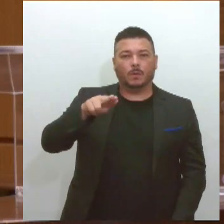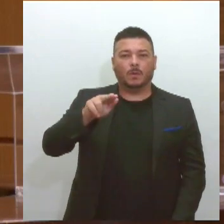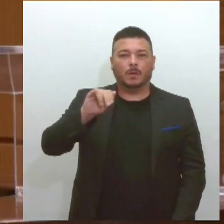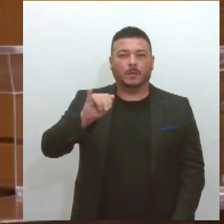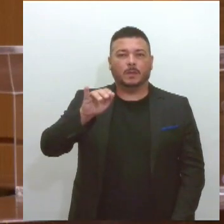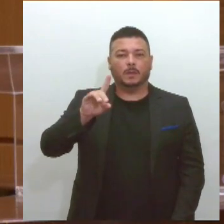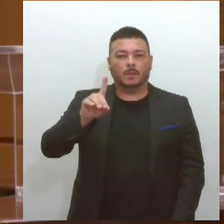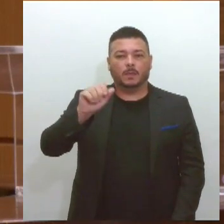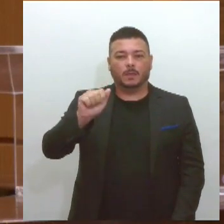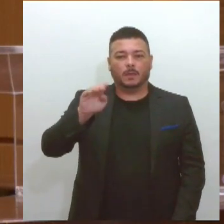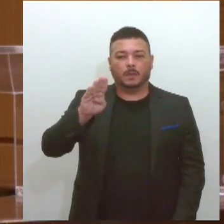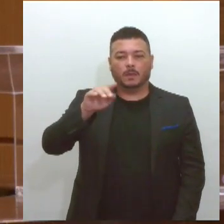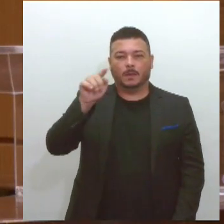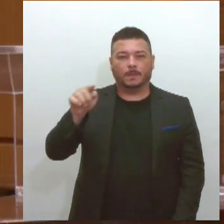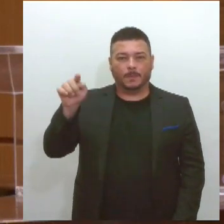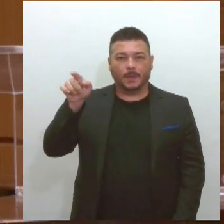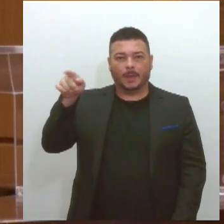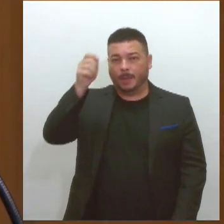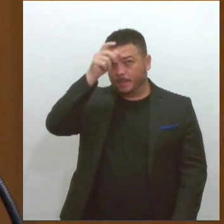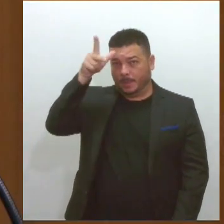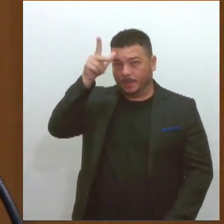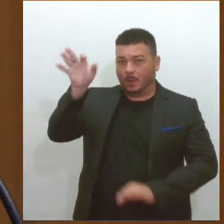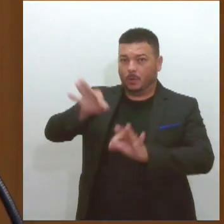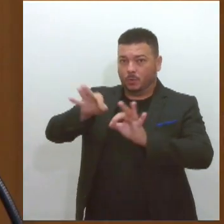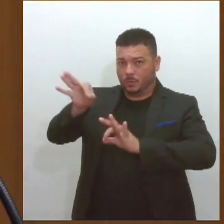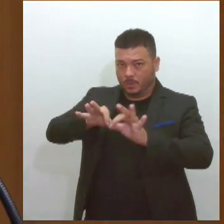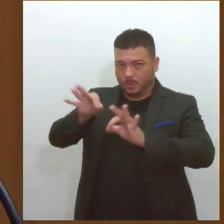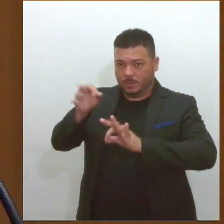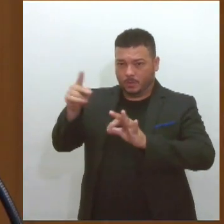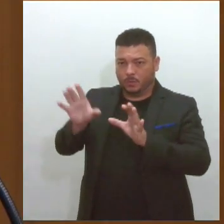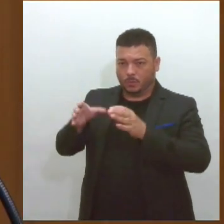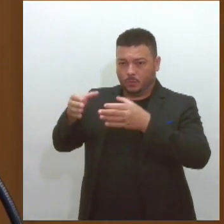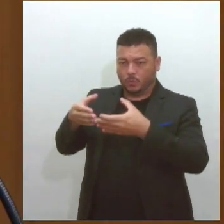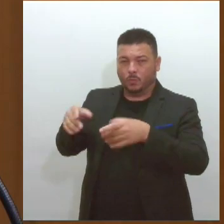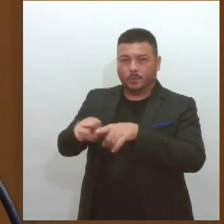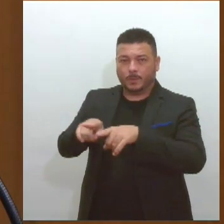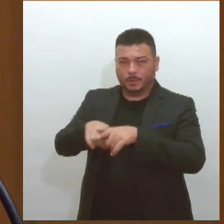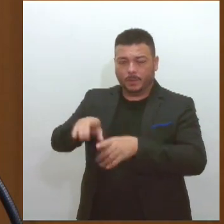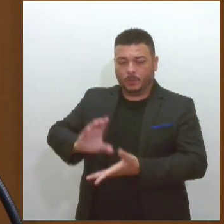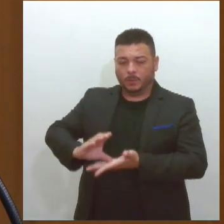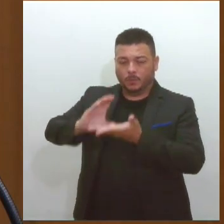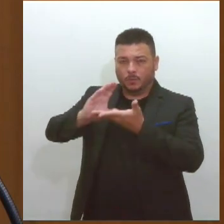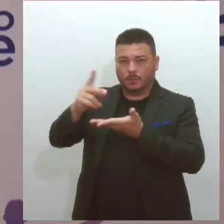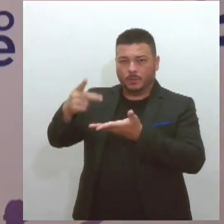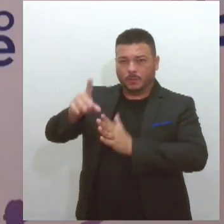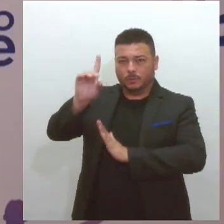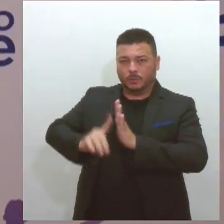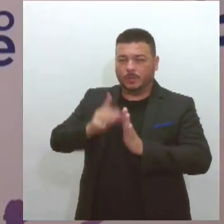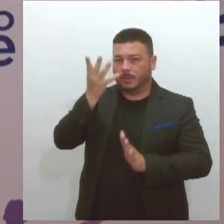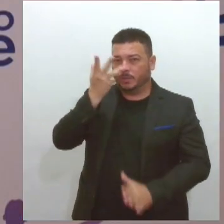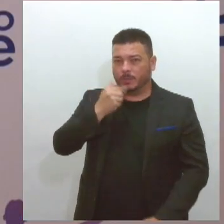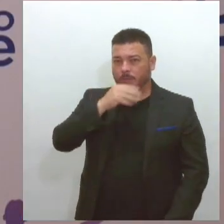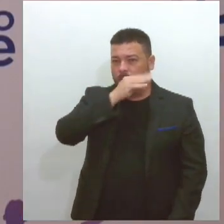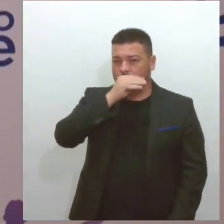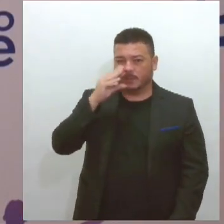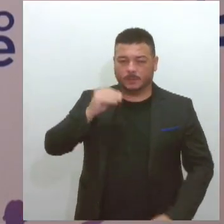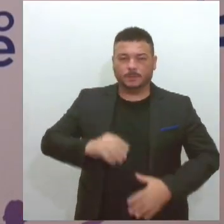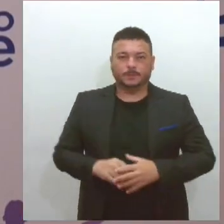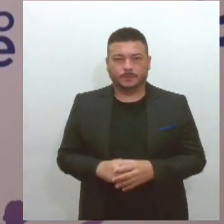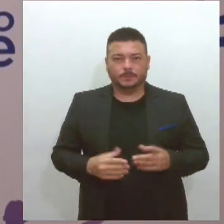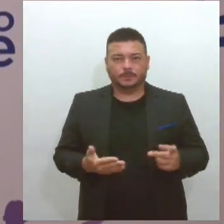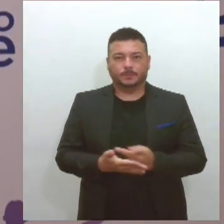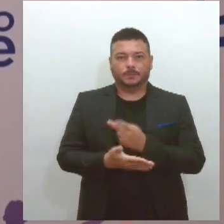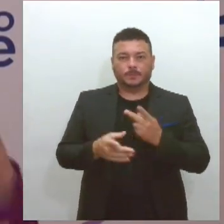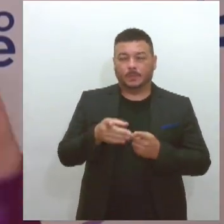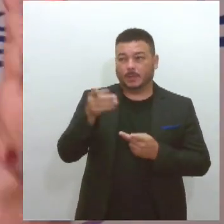Municipal de Aquidaban, pela equipe do Selo Unicef e Conselho Municipal dos Direitos da Criança e do Adolescente. Está acontecendo hoje em Aquidaban,